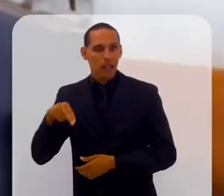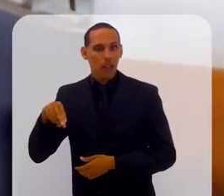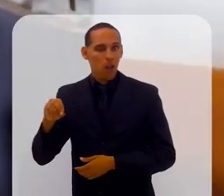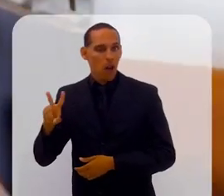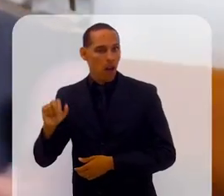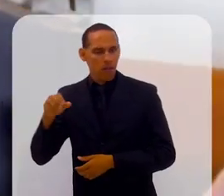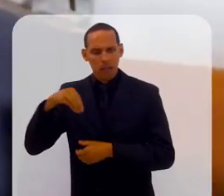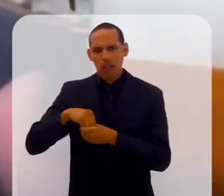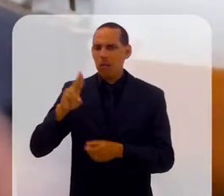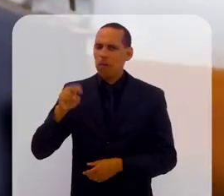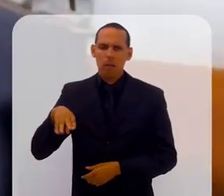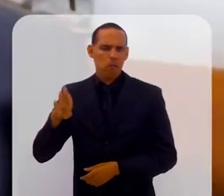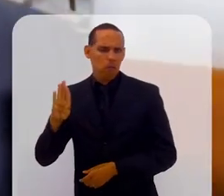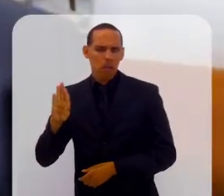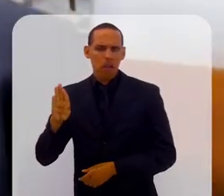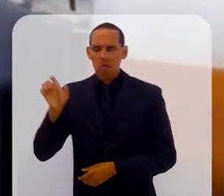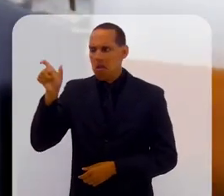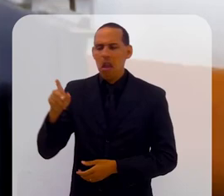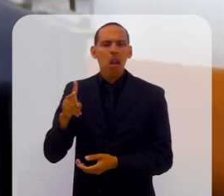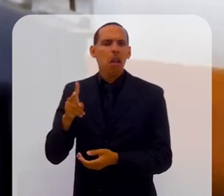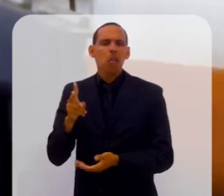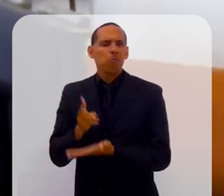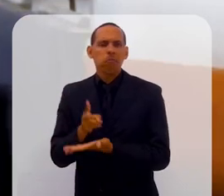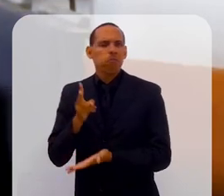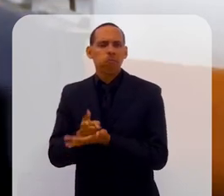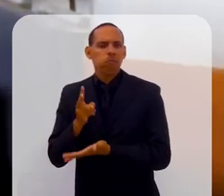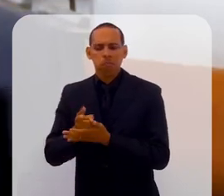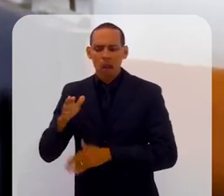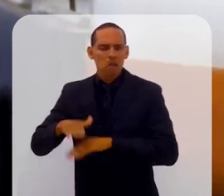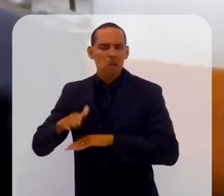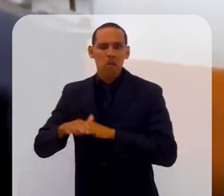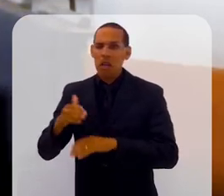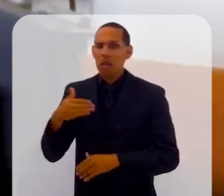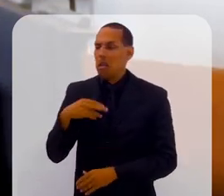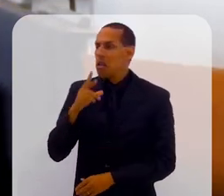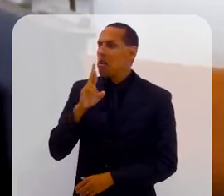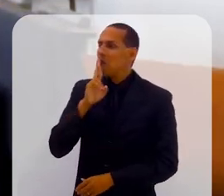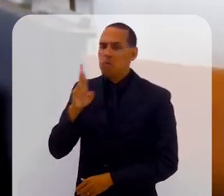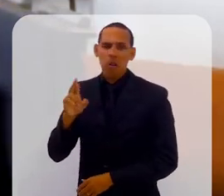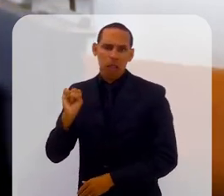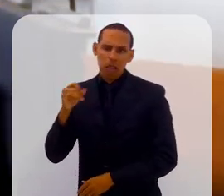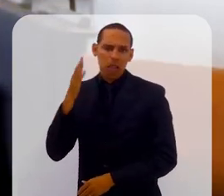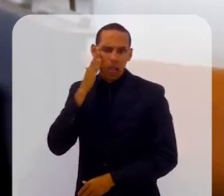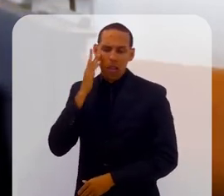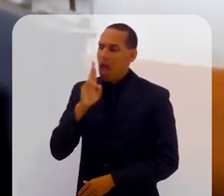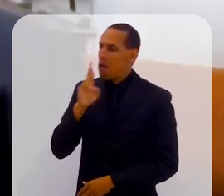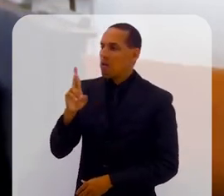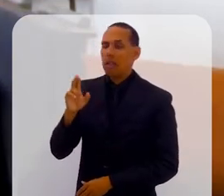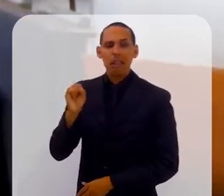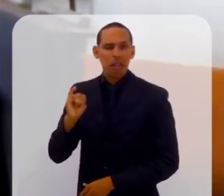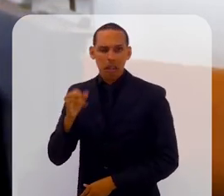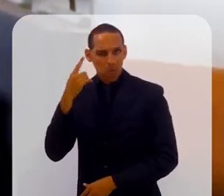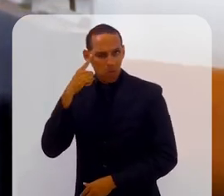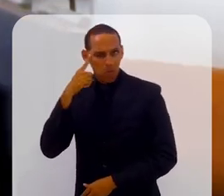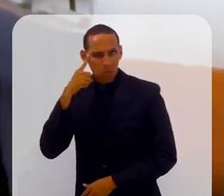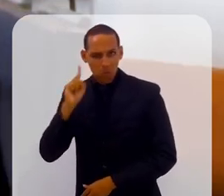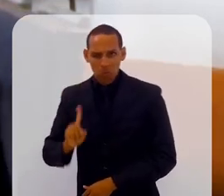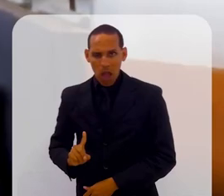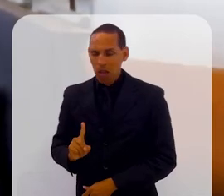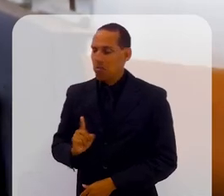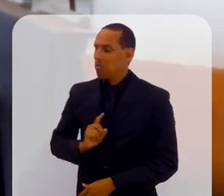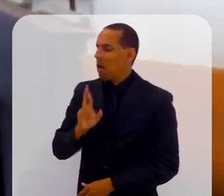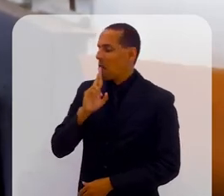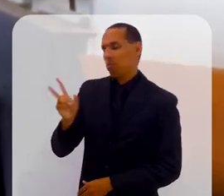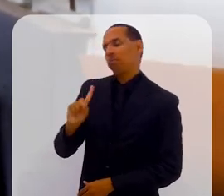lá no NB, ele fazia isso e eu respondia o que eu sabia. O que eu não sabia ali, eu dizia que não sabia. E ele sempre